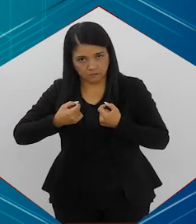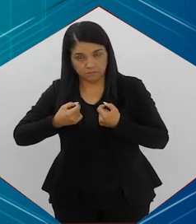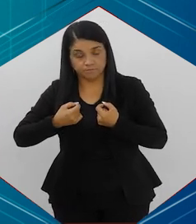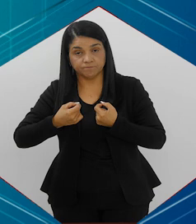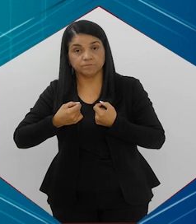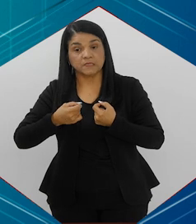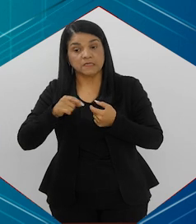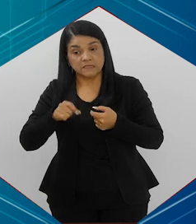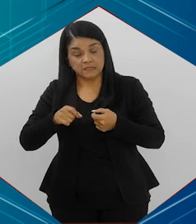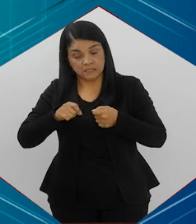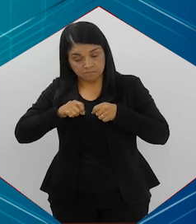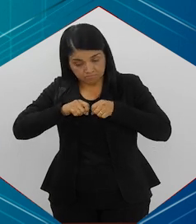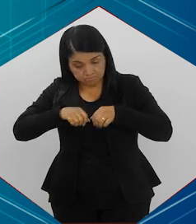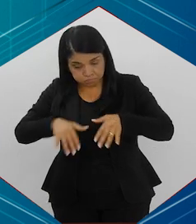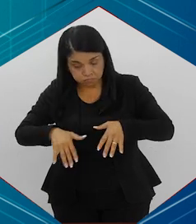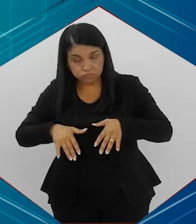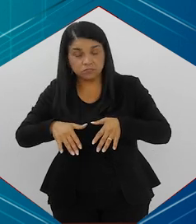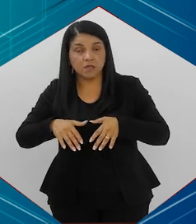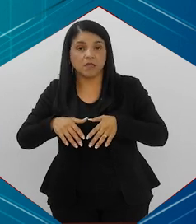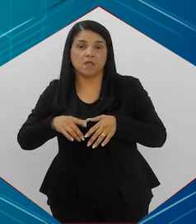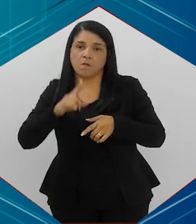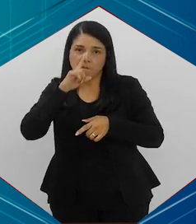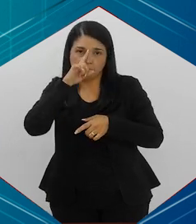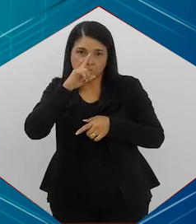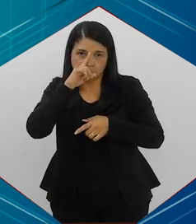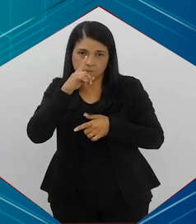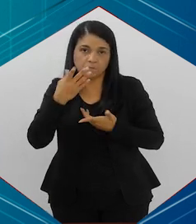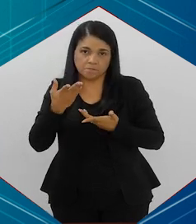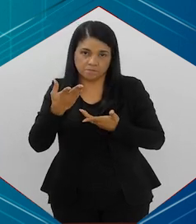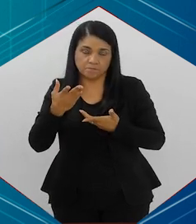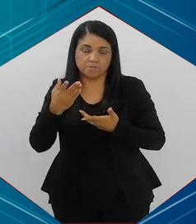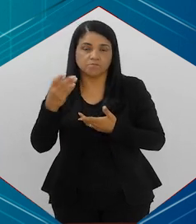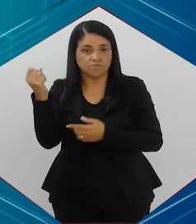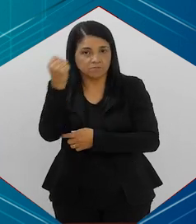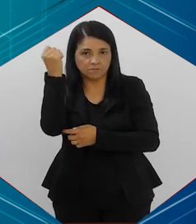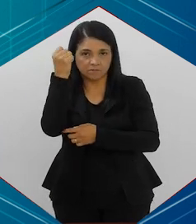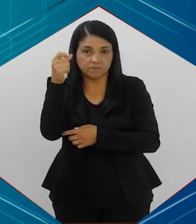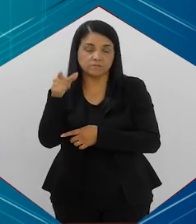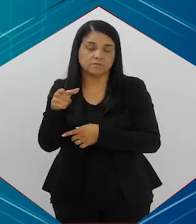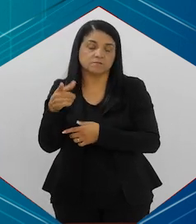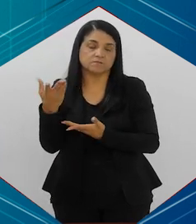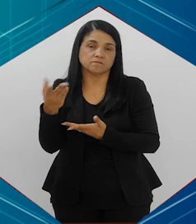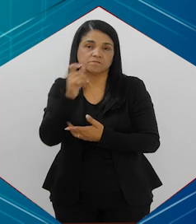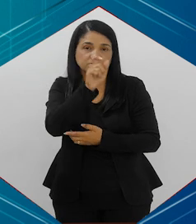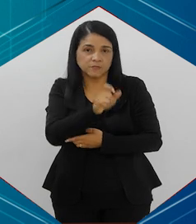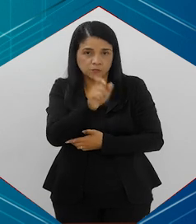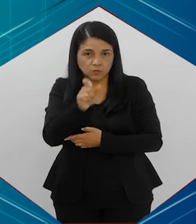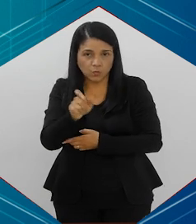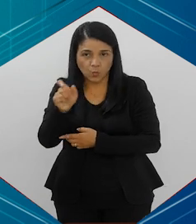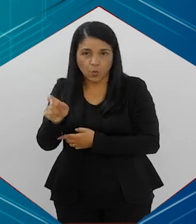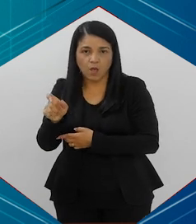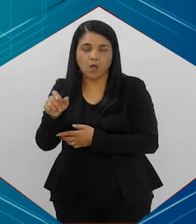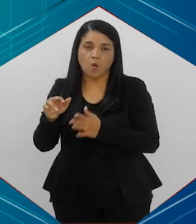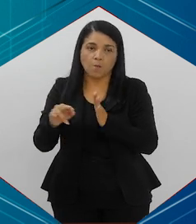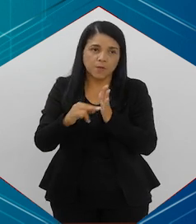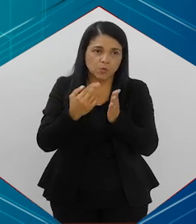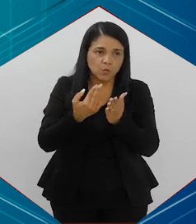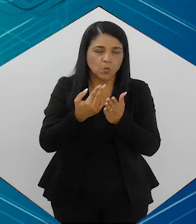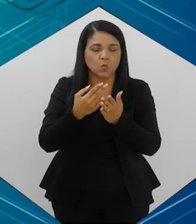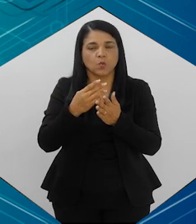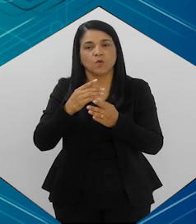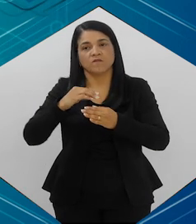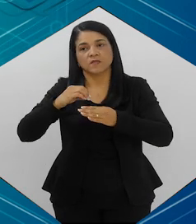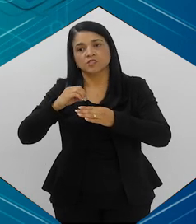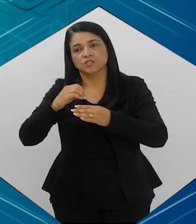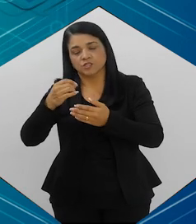E quanto mais avançado, mais ainda. então, o paciente que tinha um estágio um pouco mais avançado operou,